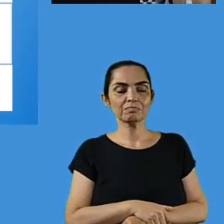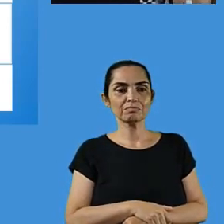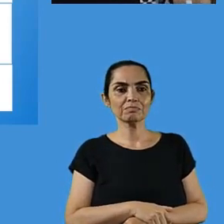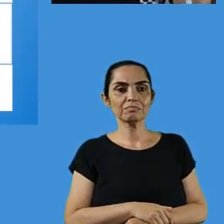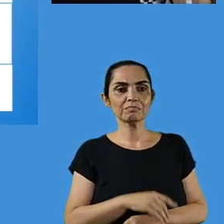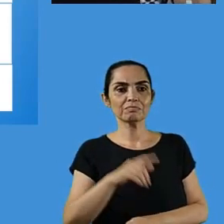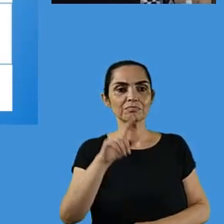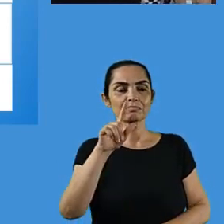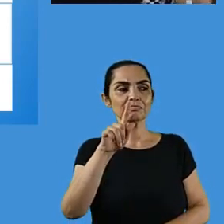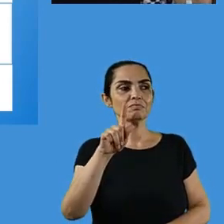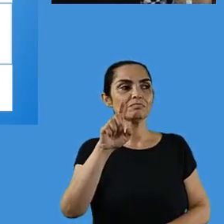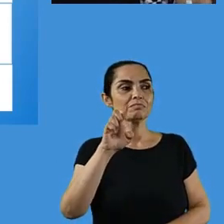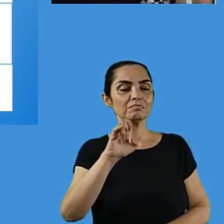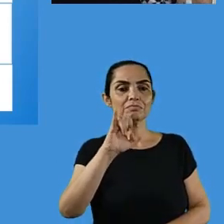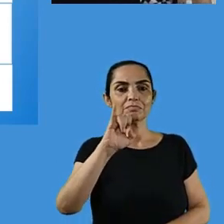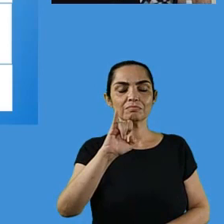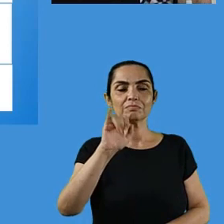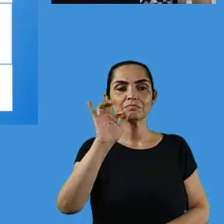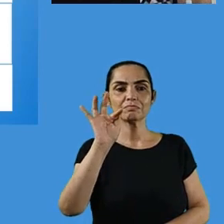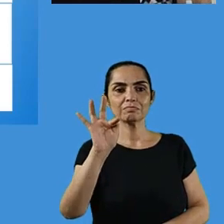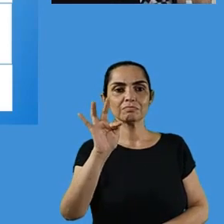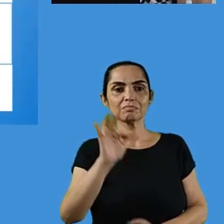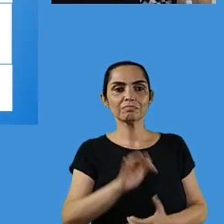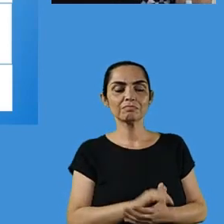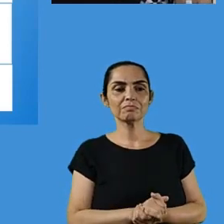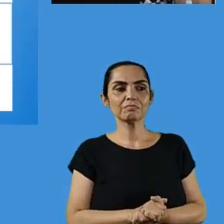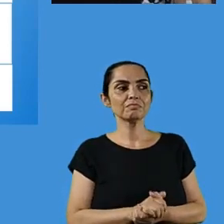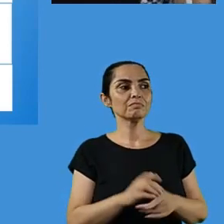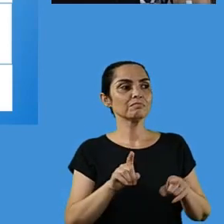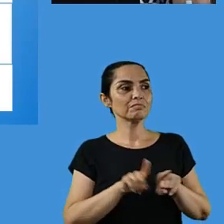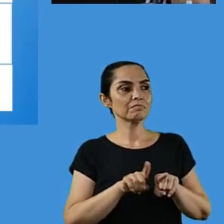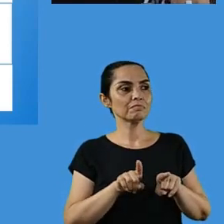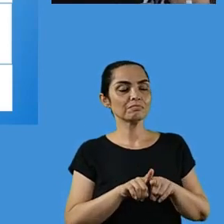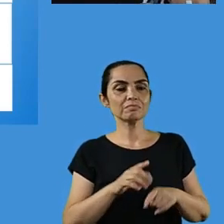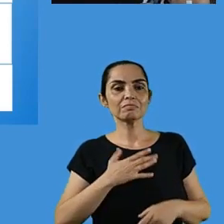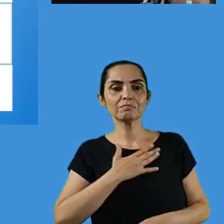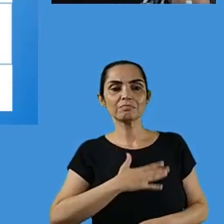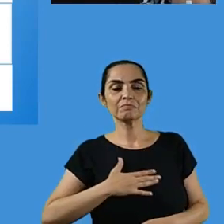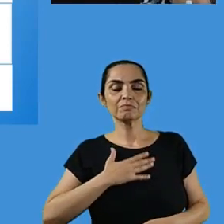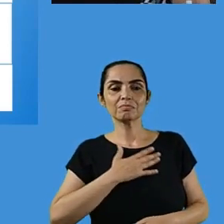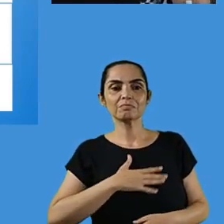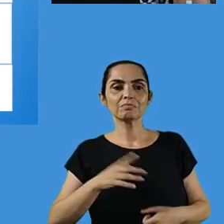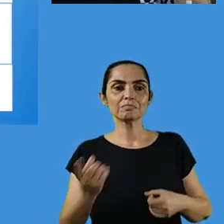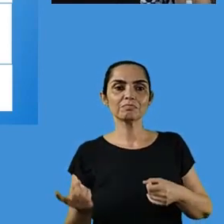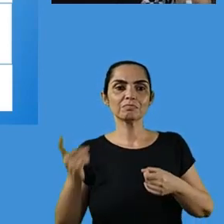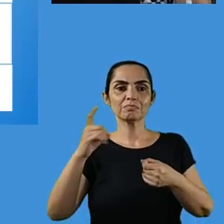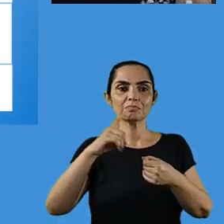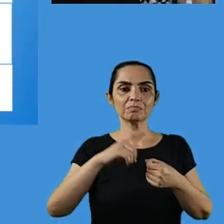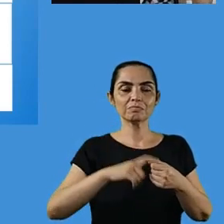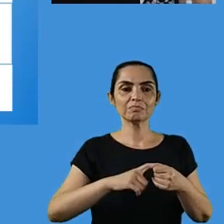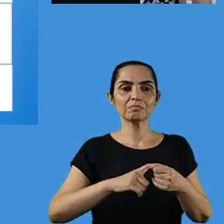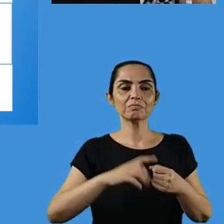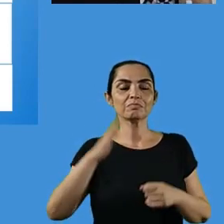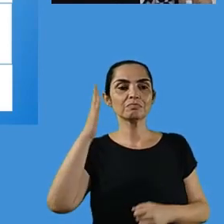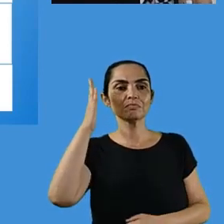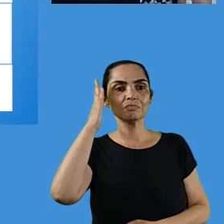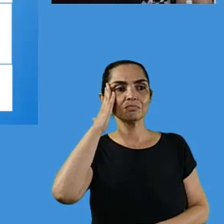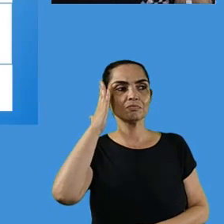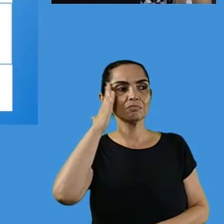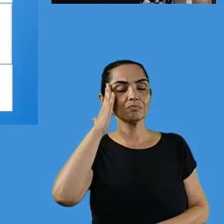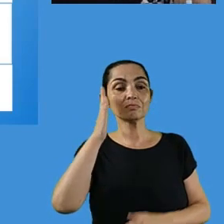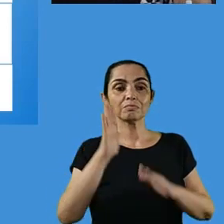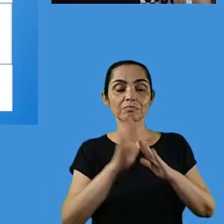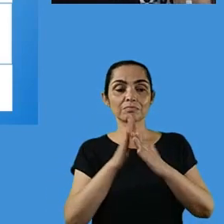distintos, grupo e atendimento presencial escalonado, e grupo em que a família optar pelo não retorno